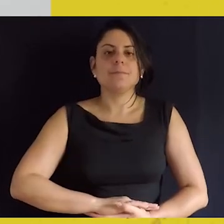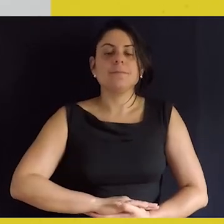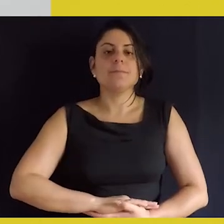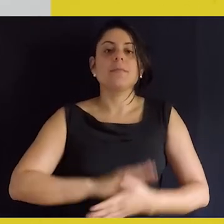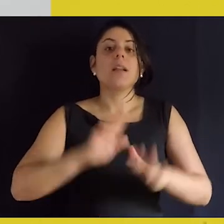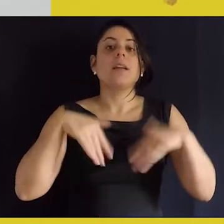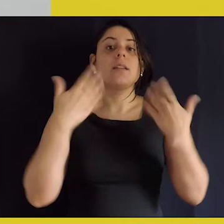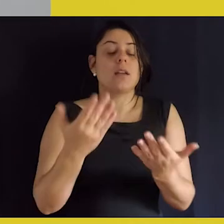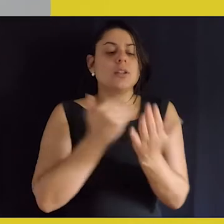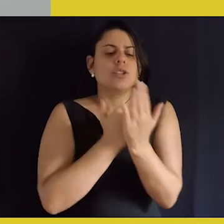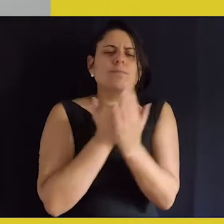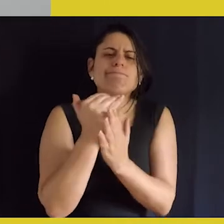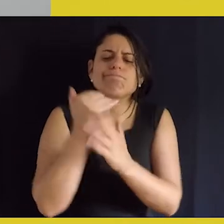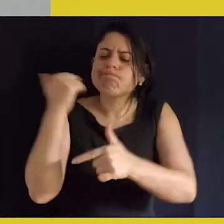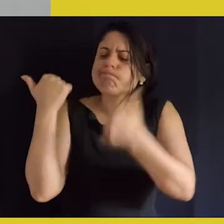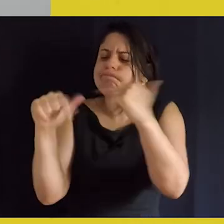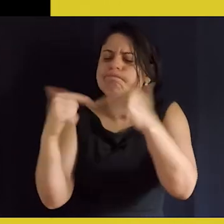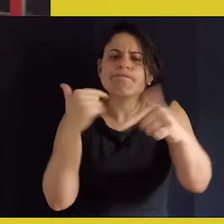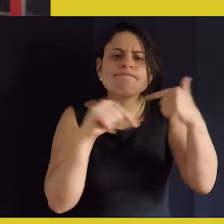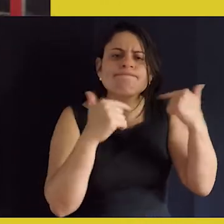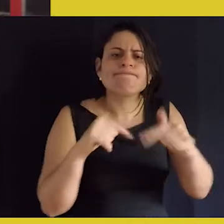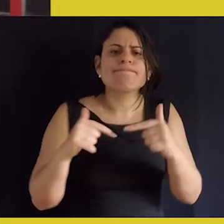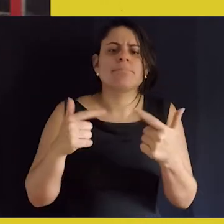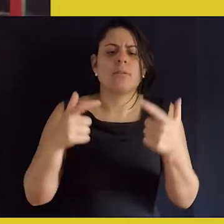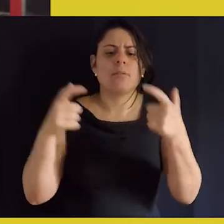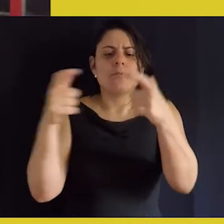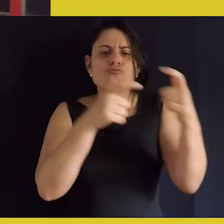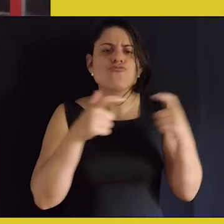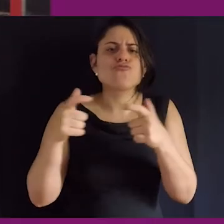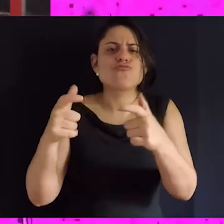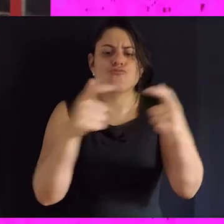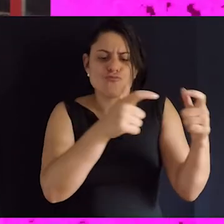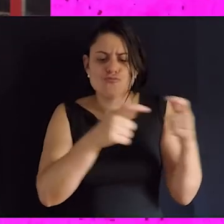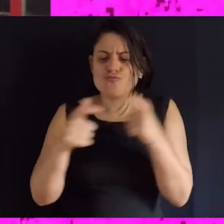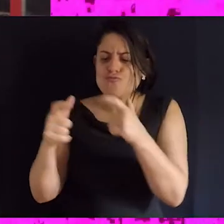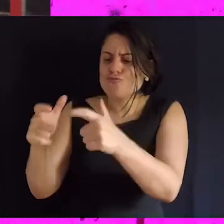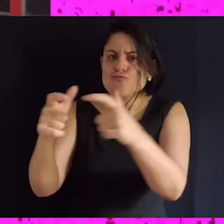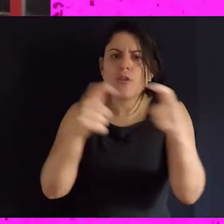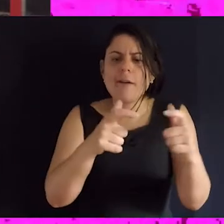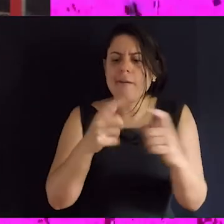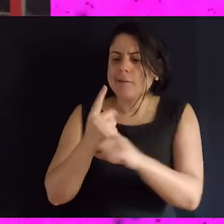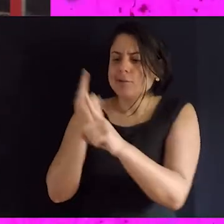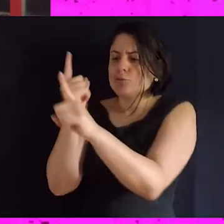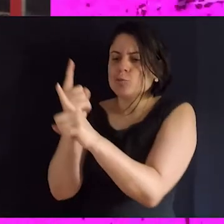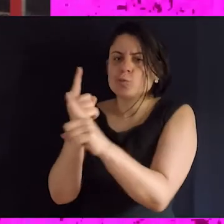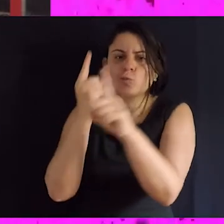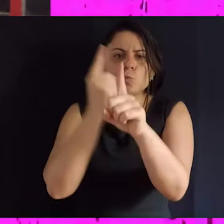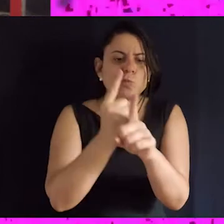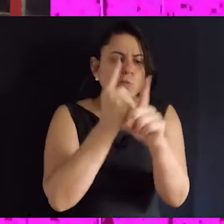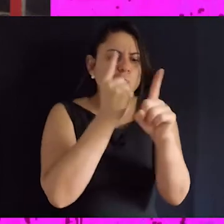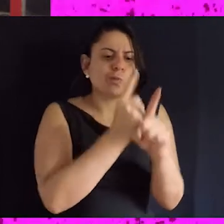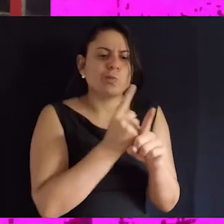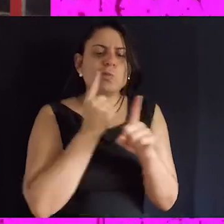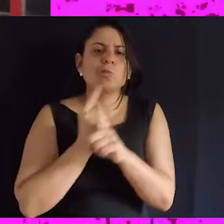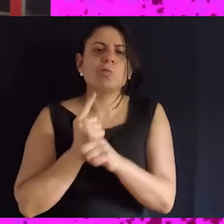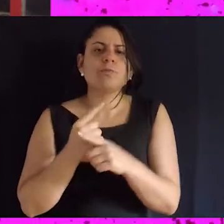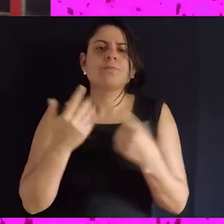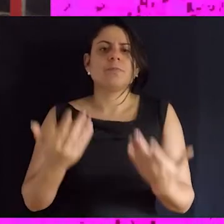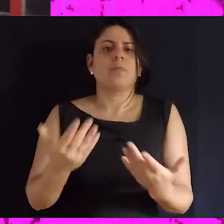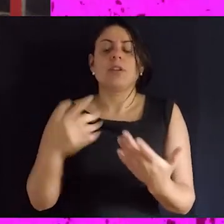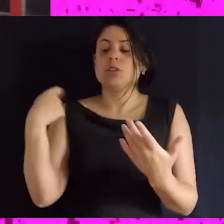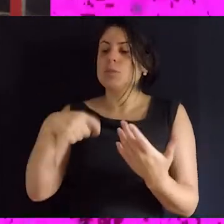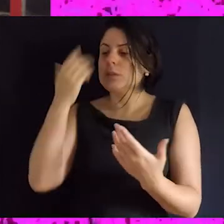comunicação que a gente tem. E aí a gente começa a trabalhar em redes, né, entendendo que esses lugares, começam a ser